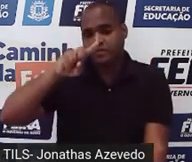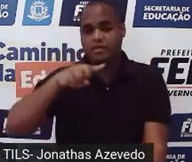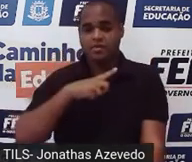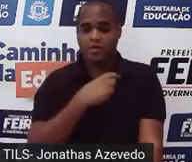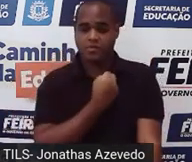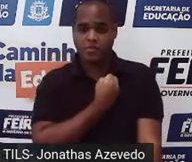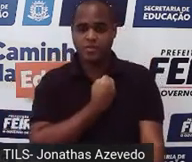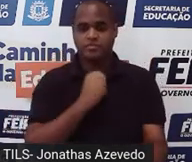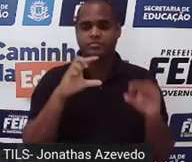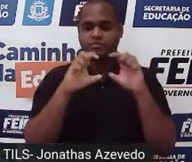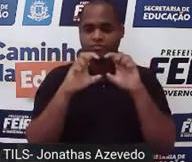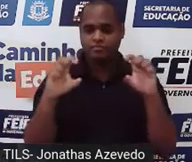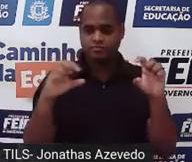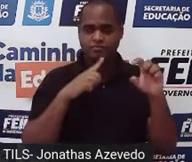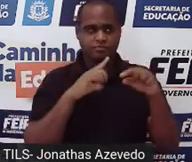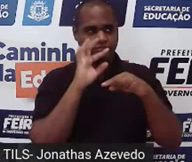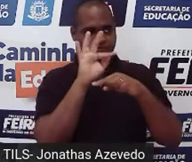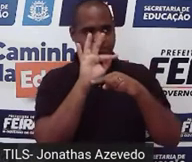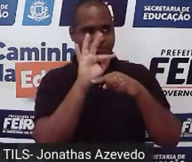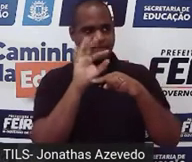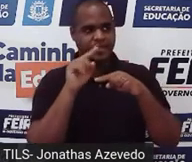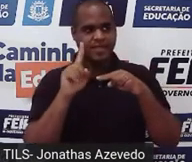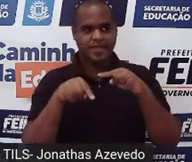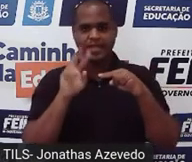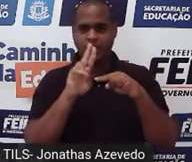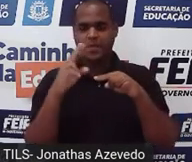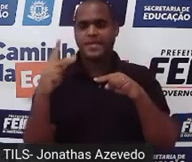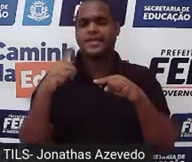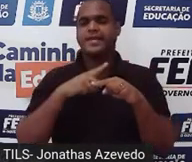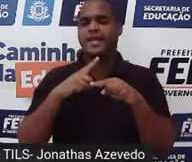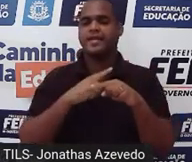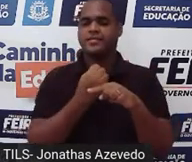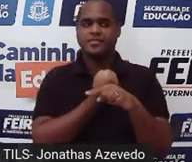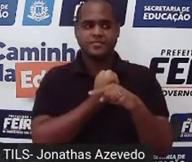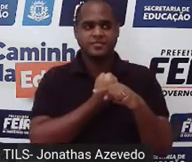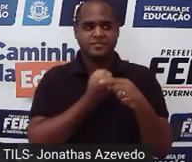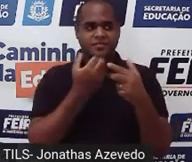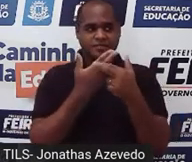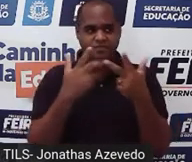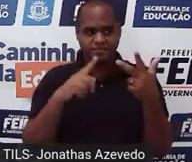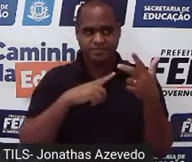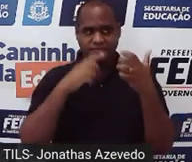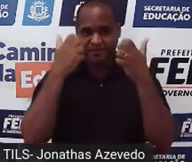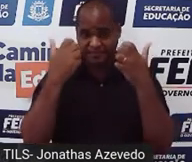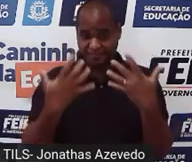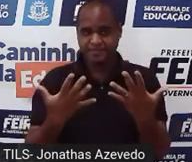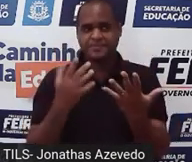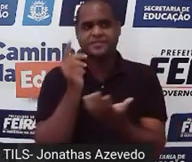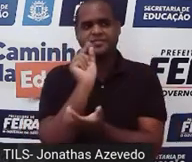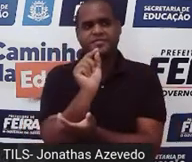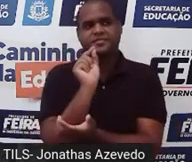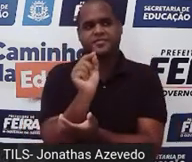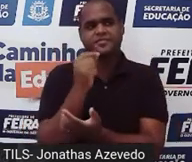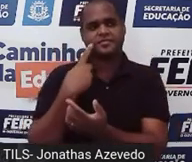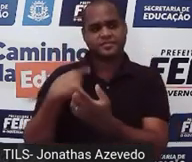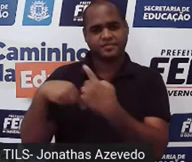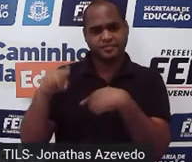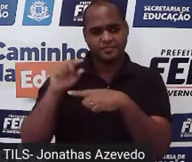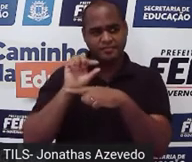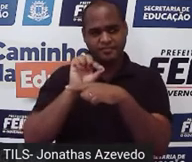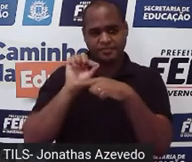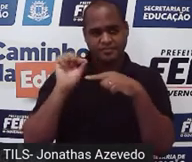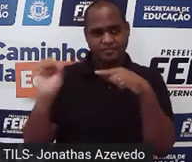ficam em cima, na fração, são chamados de numeradores. Então, todas essas frações,